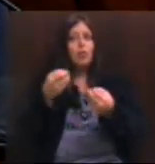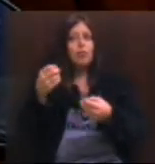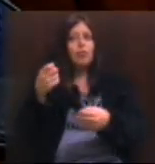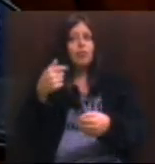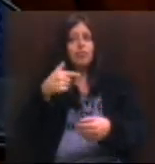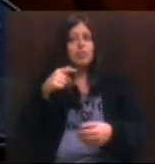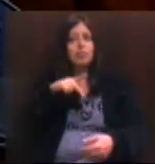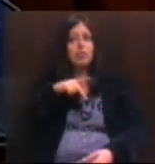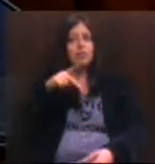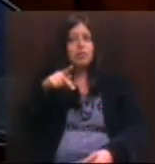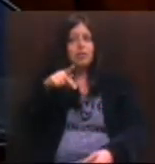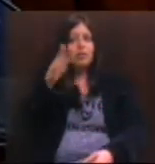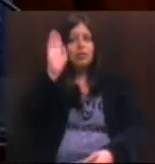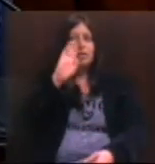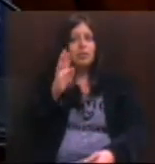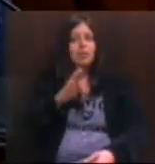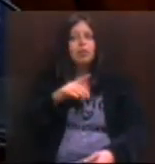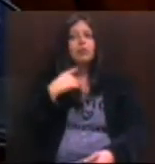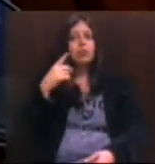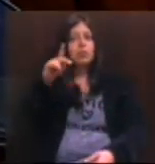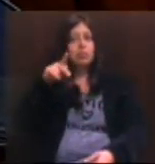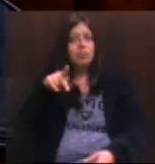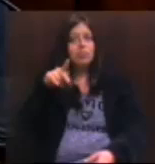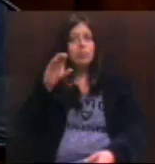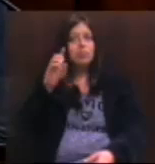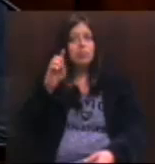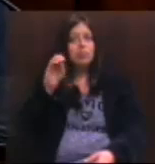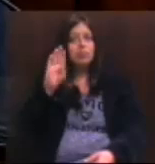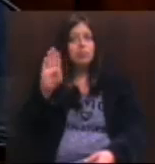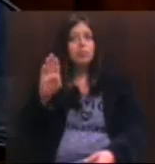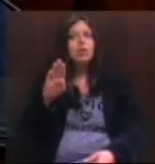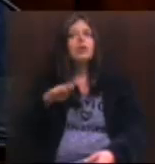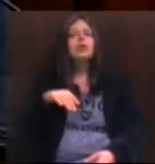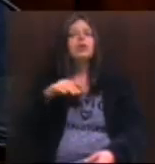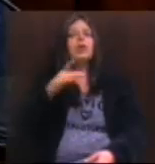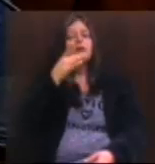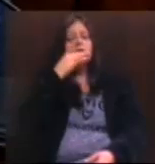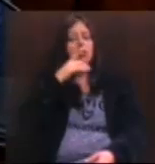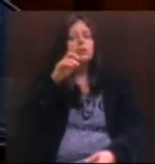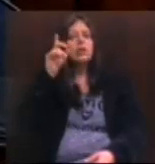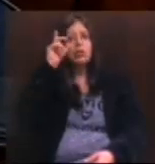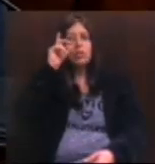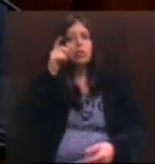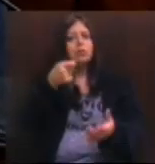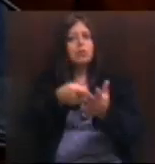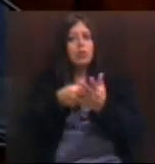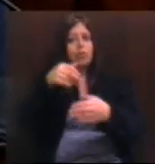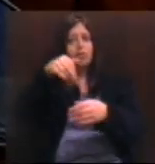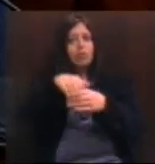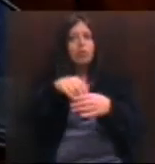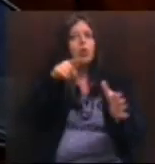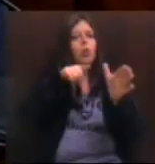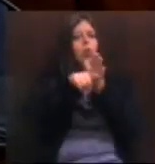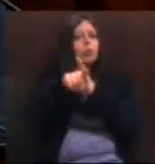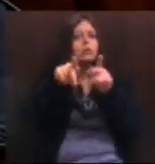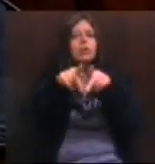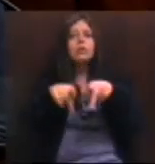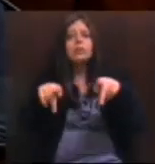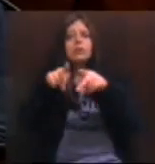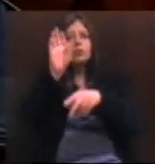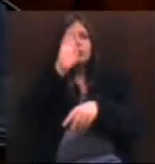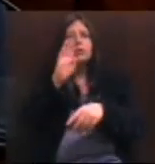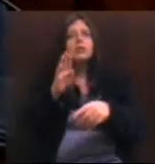República. Mas nós, do PCdoB, achamos que Dilma deve votar e consultar a população brasileira sobre a